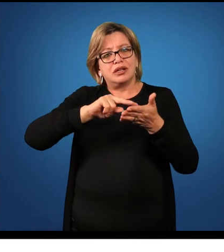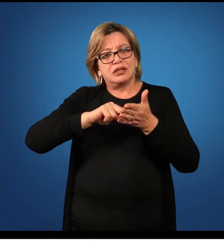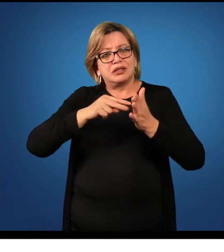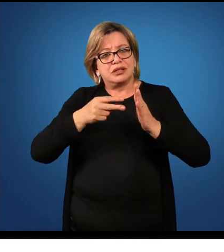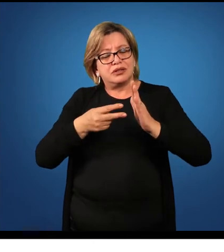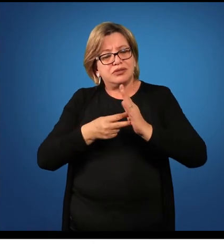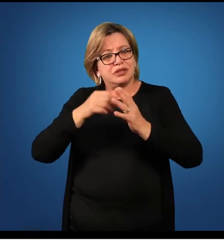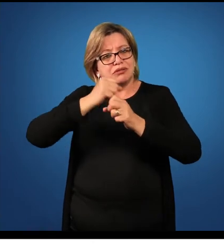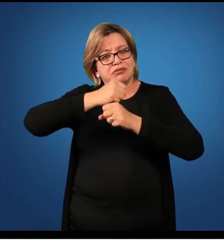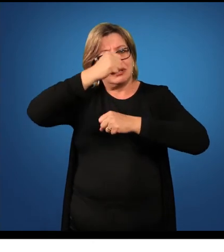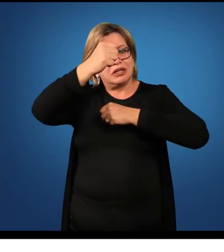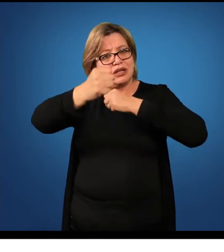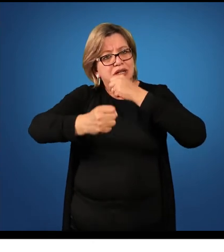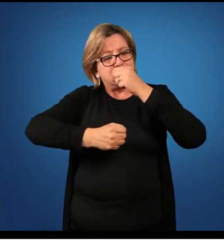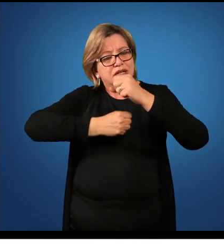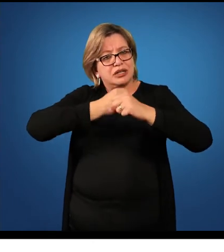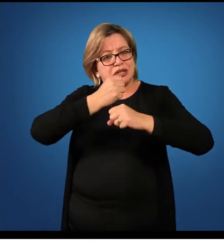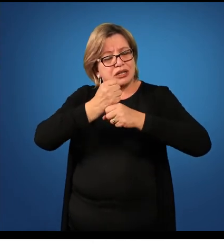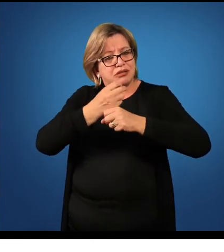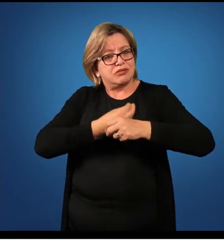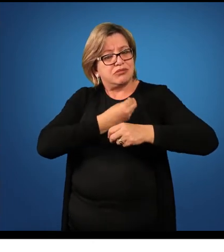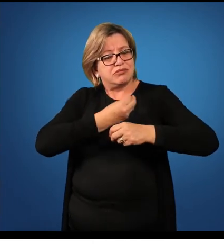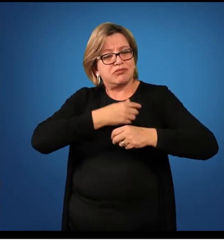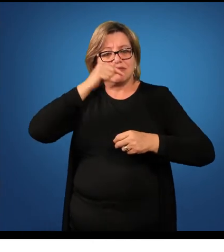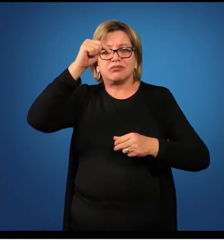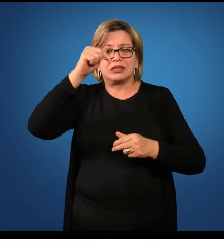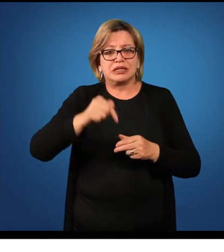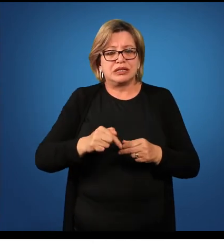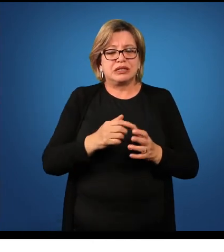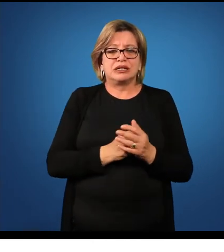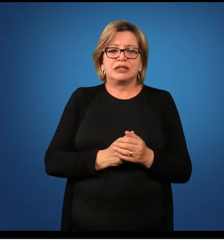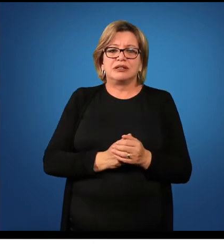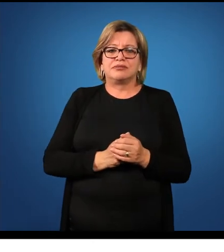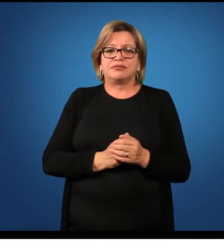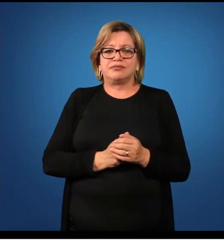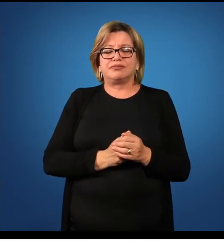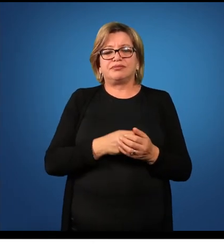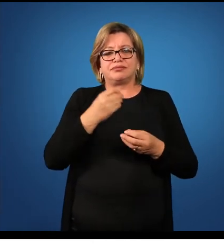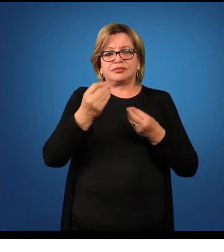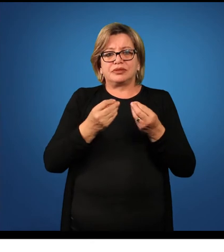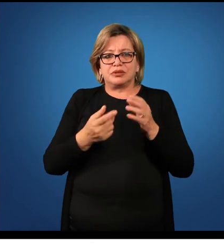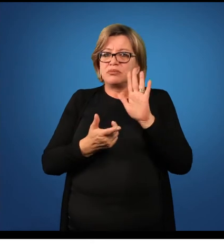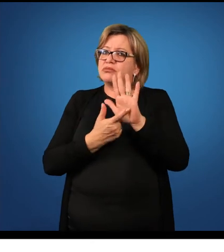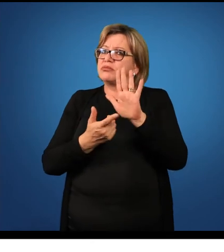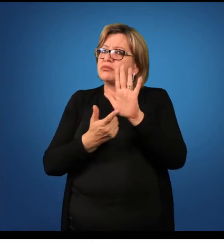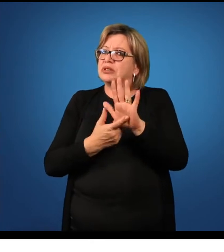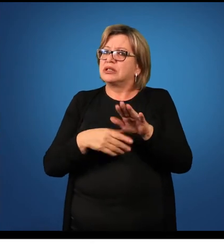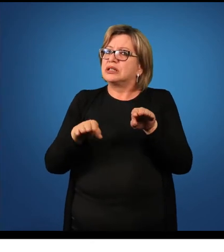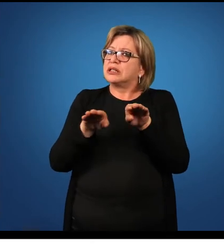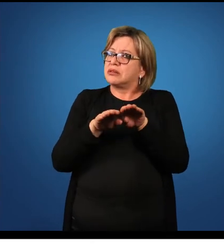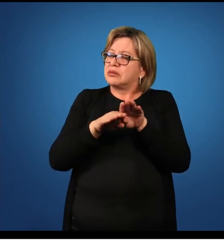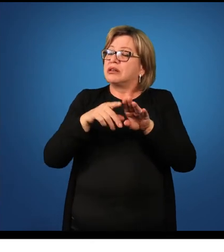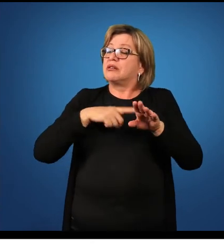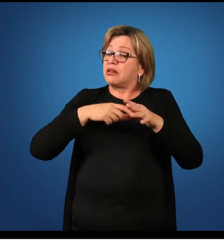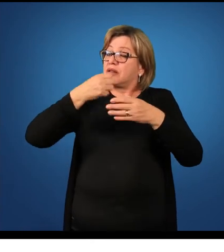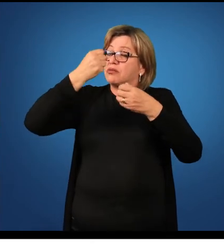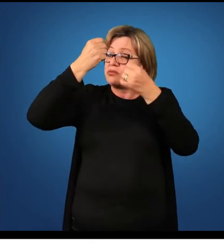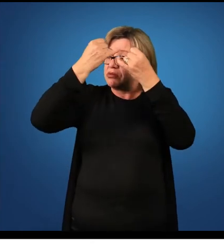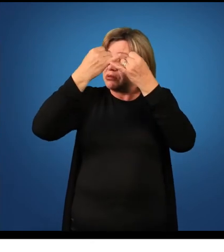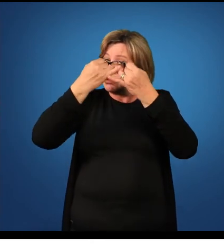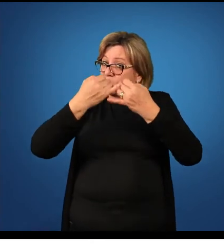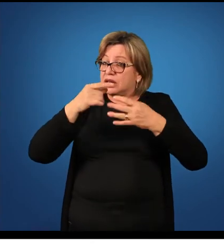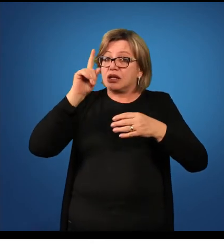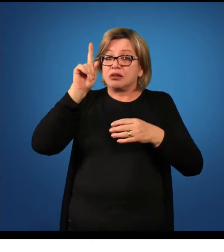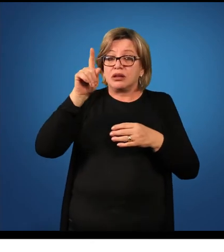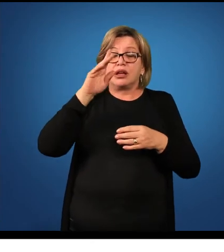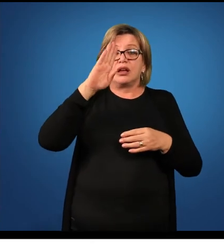próximo ano estaremos aqui salientando que também está bem explicadinho lá no ebook direitinho